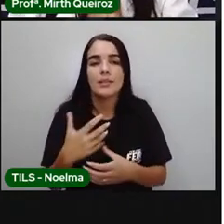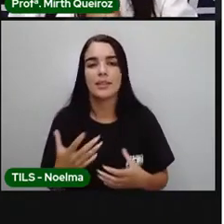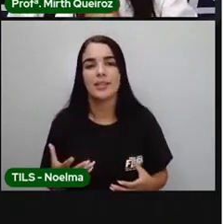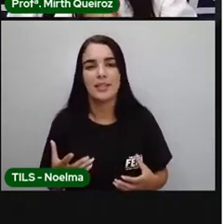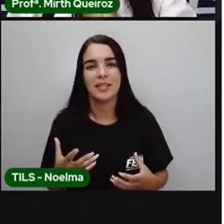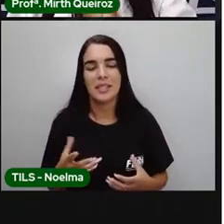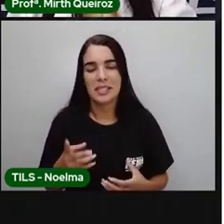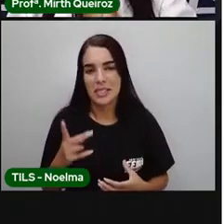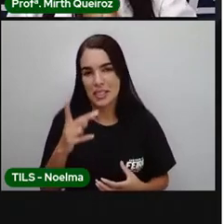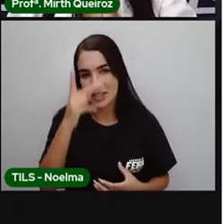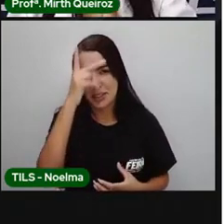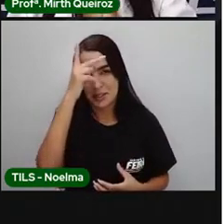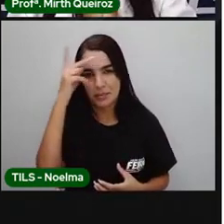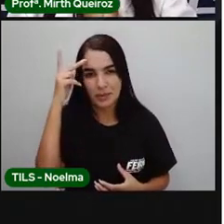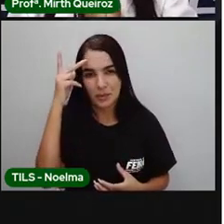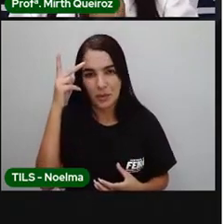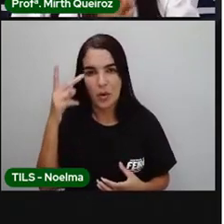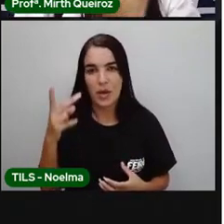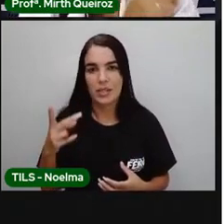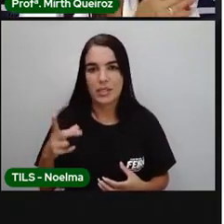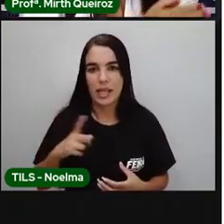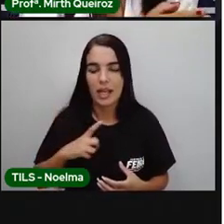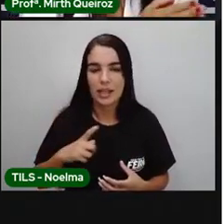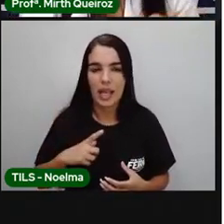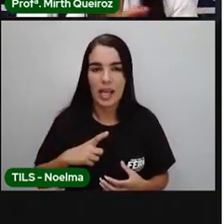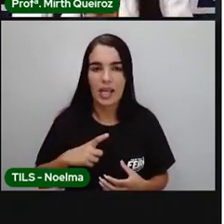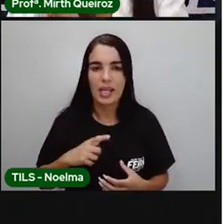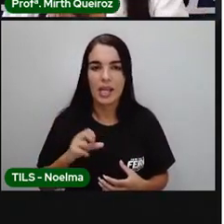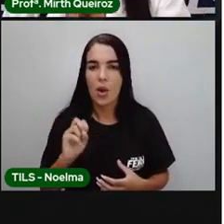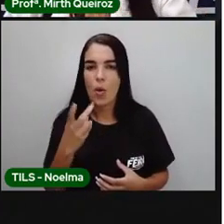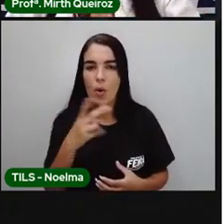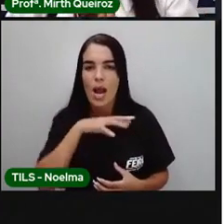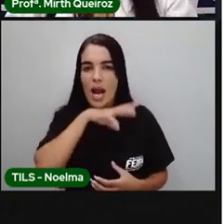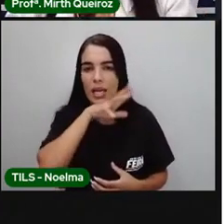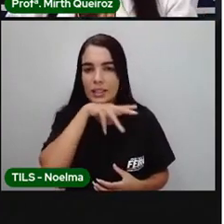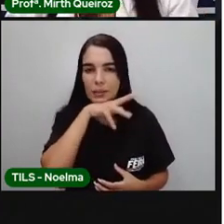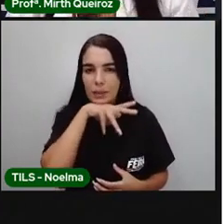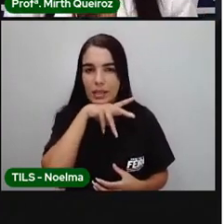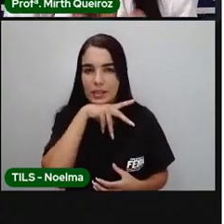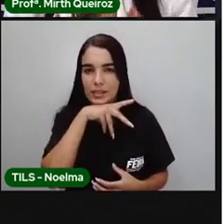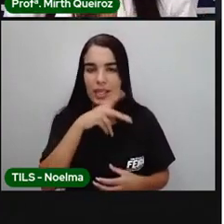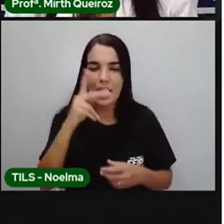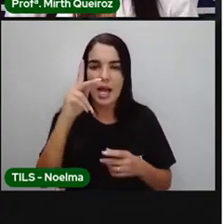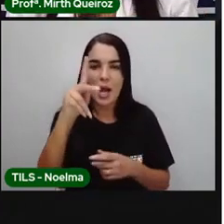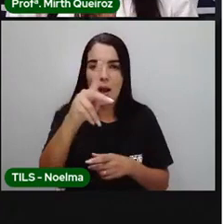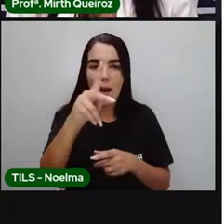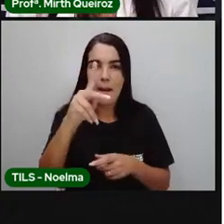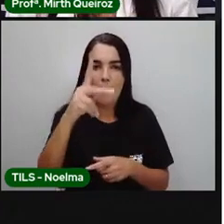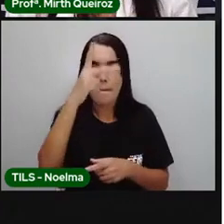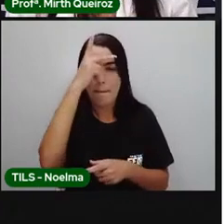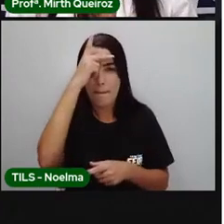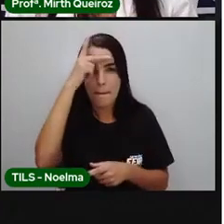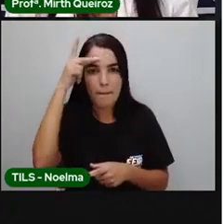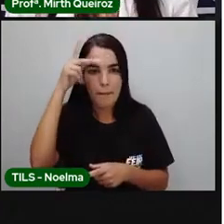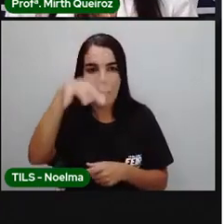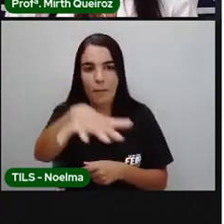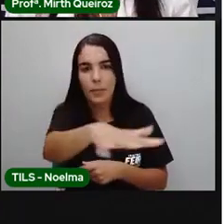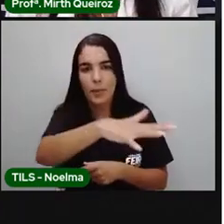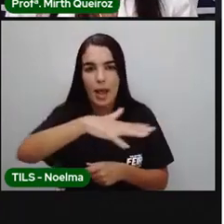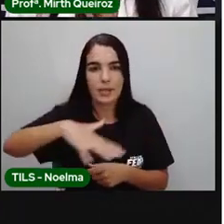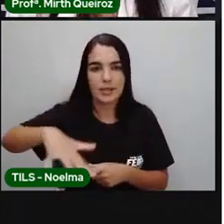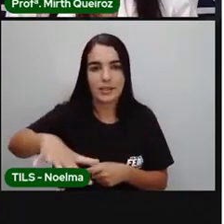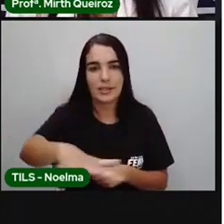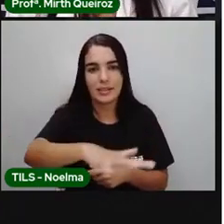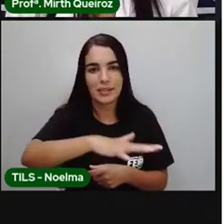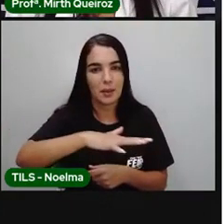organismos distintos. distintos, nós temos várias populações e que convivem numa mesma área. Não